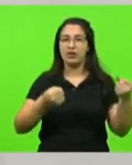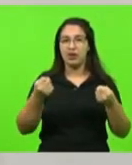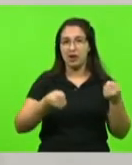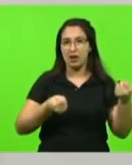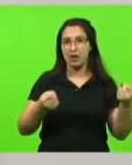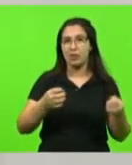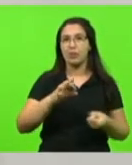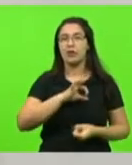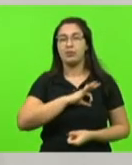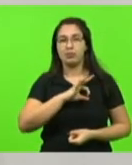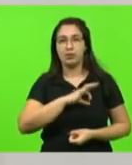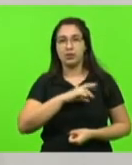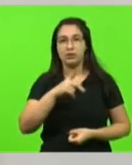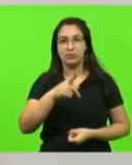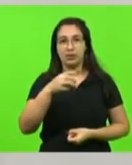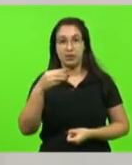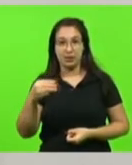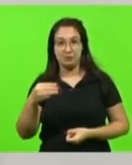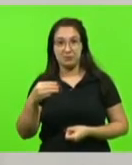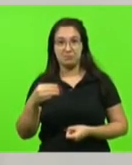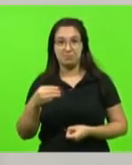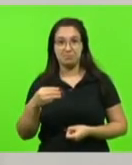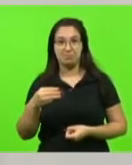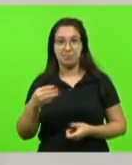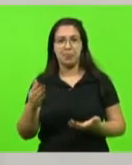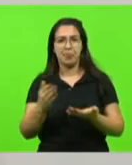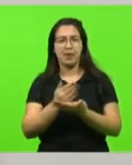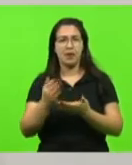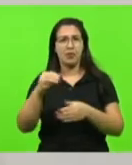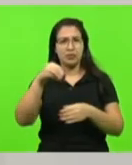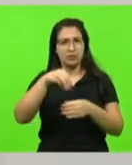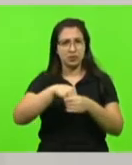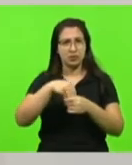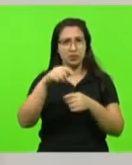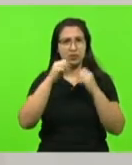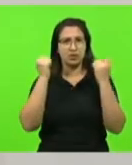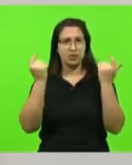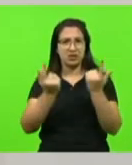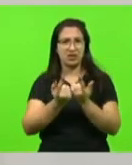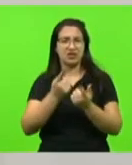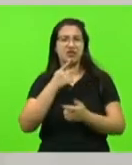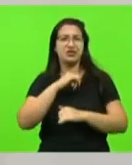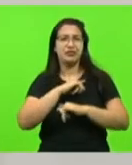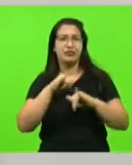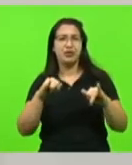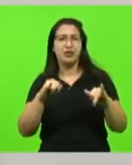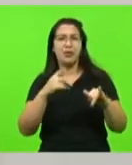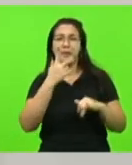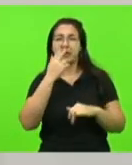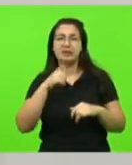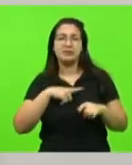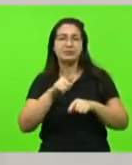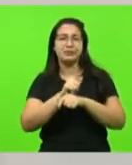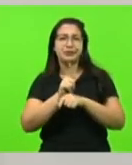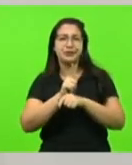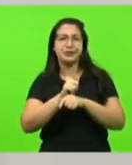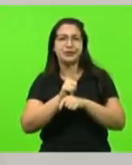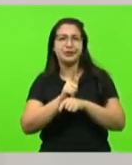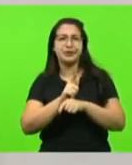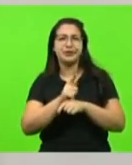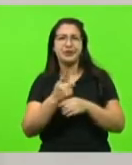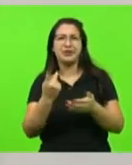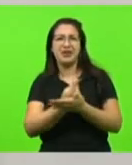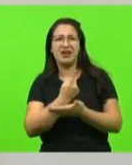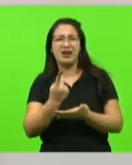Nessa casa, ouviu-se comentários de que isso é porque não se fazia a gestão adequada dos valores. É verdade que os carros,